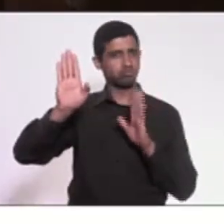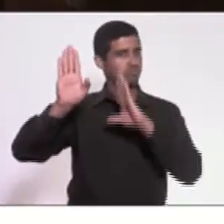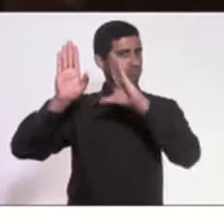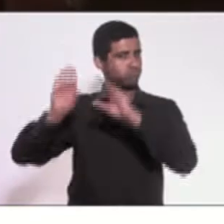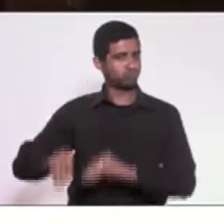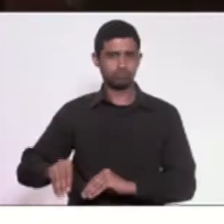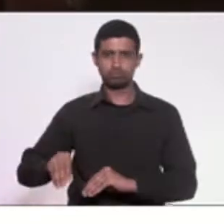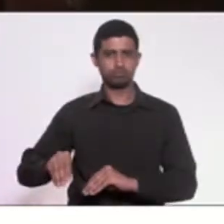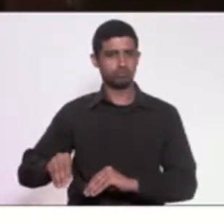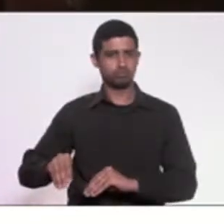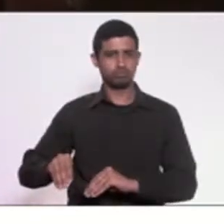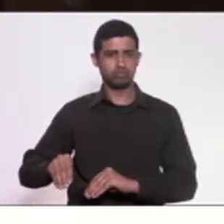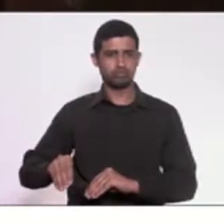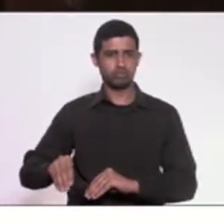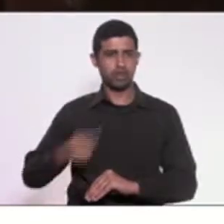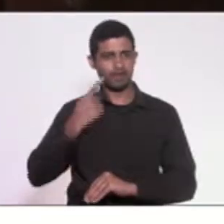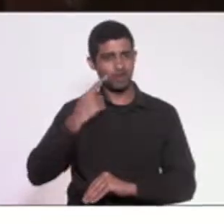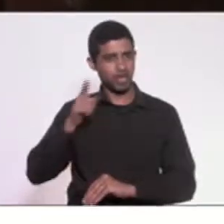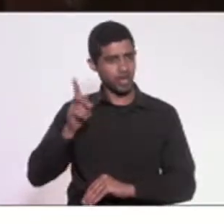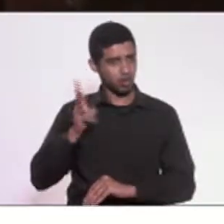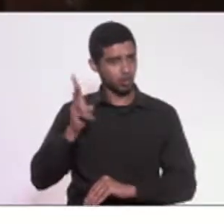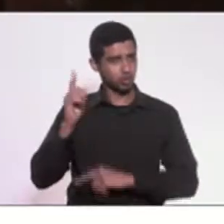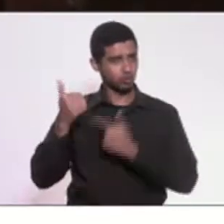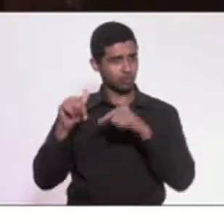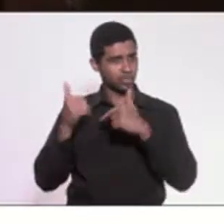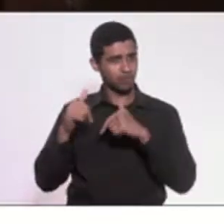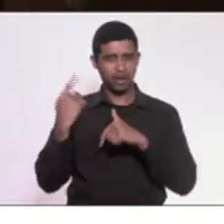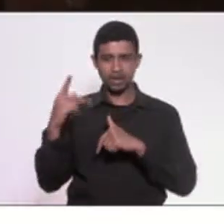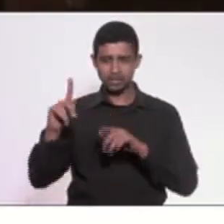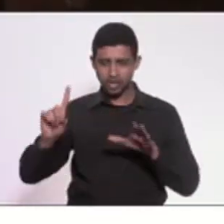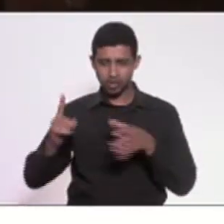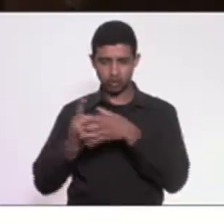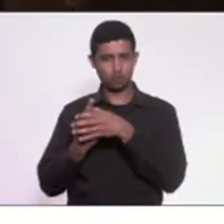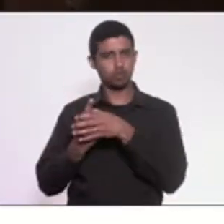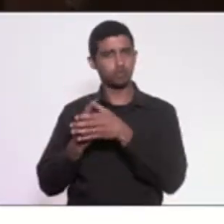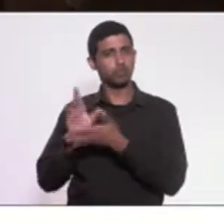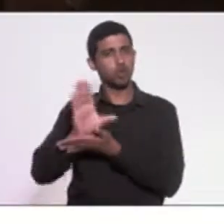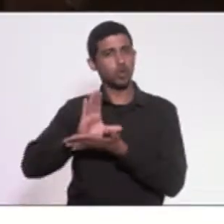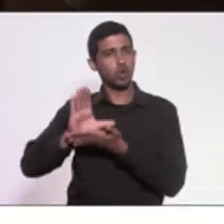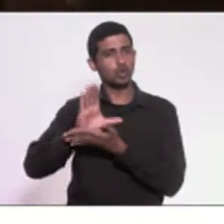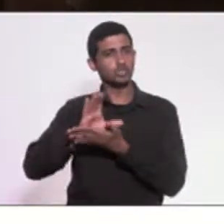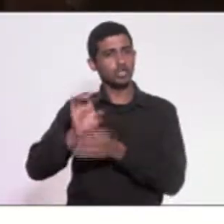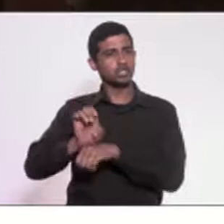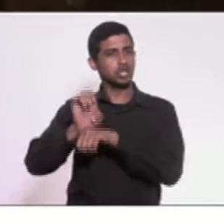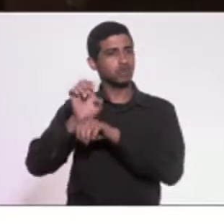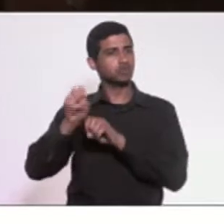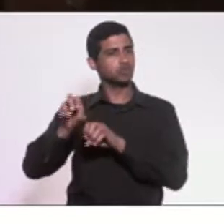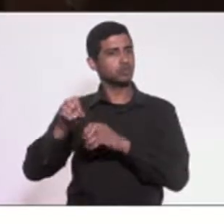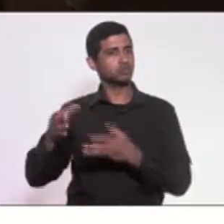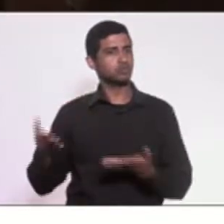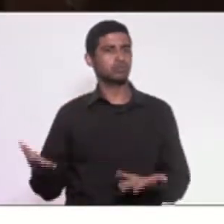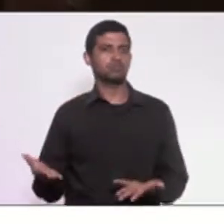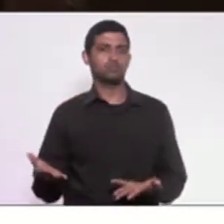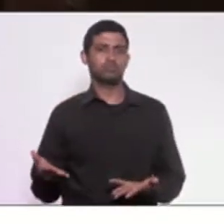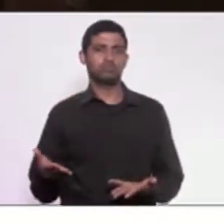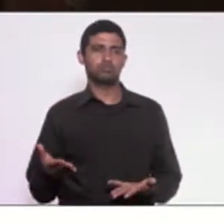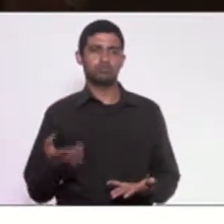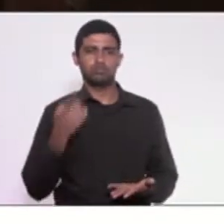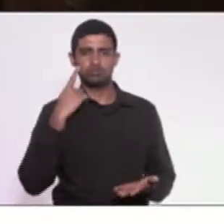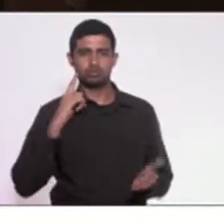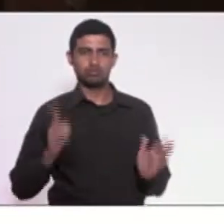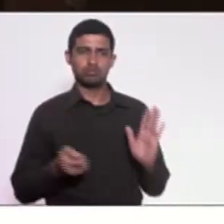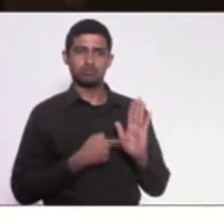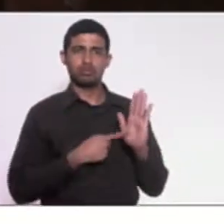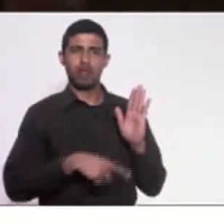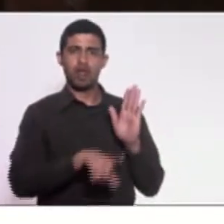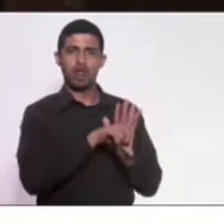vigência de um membro do Conselho Estadual de Educação. Ao arrepio da lei, ao